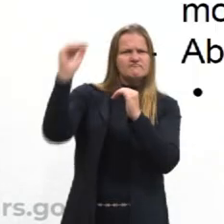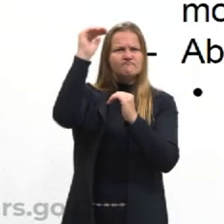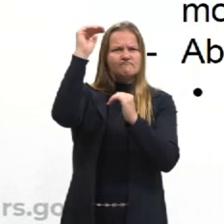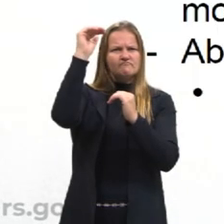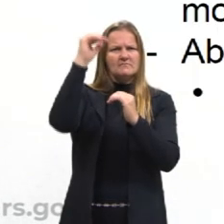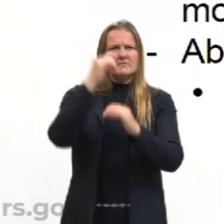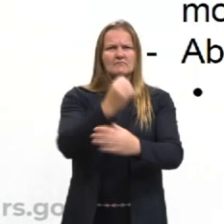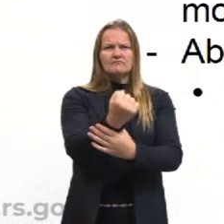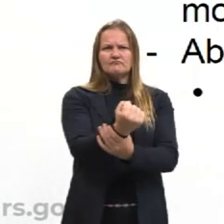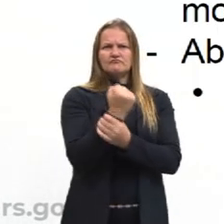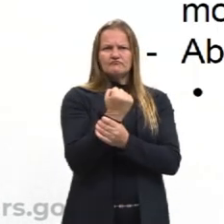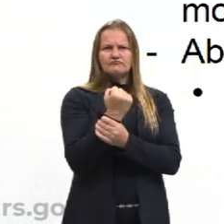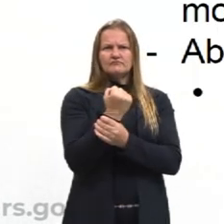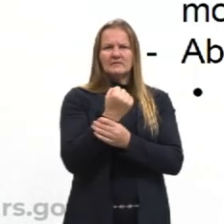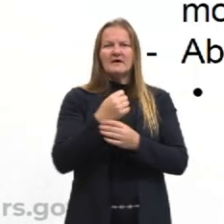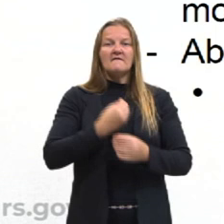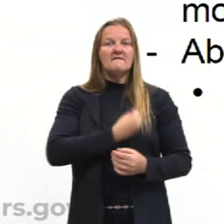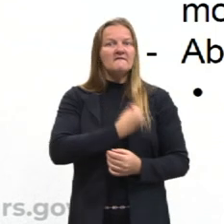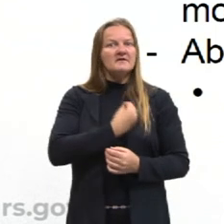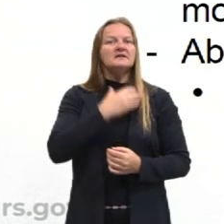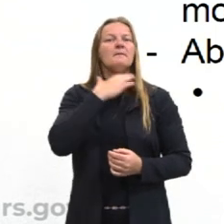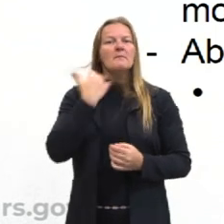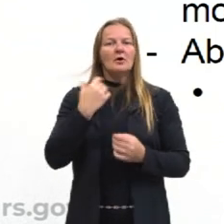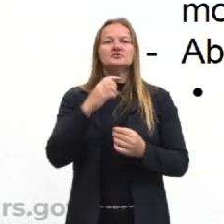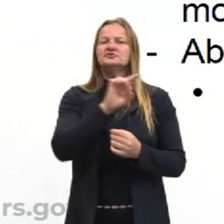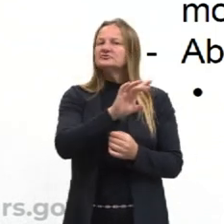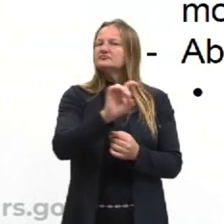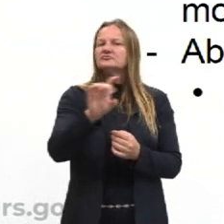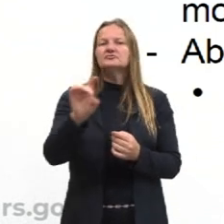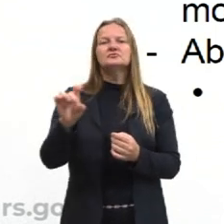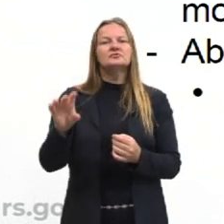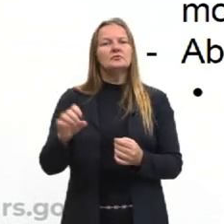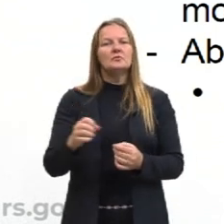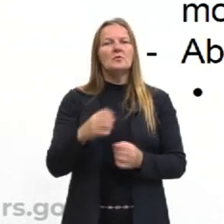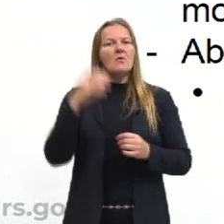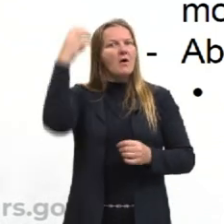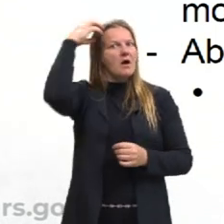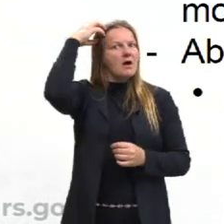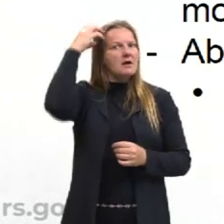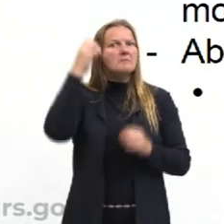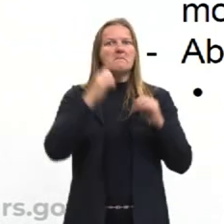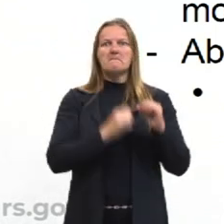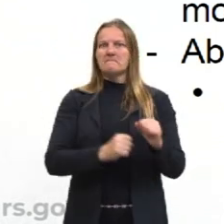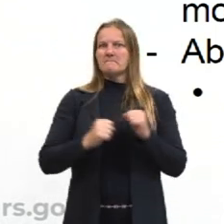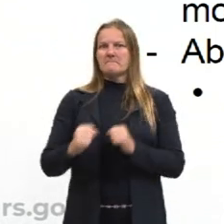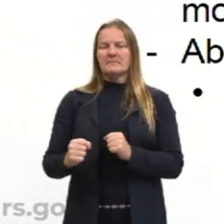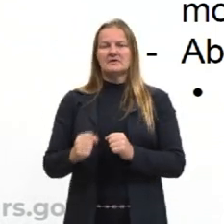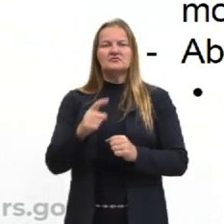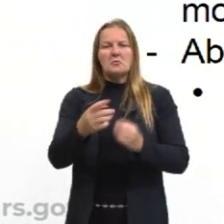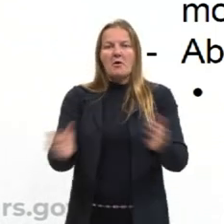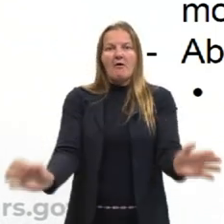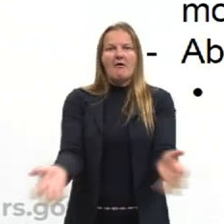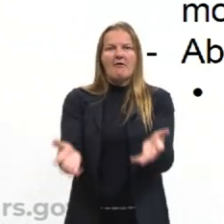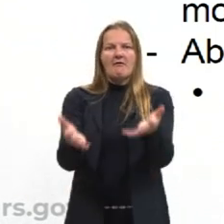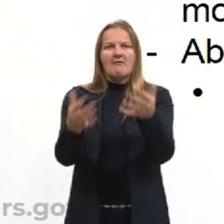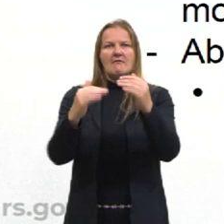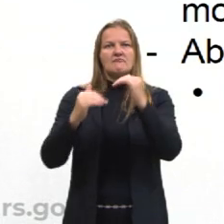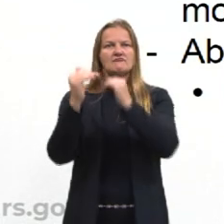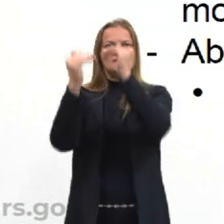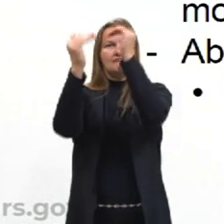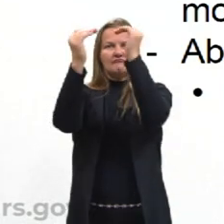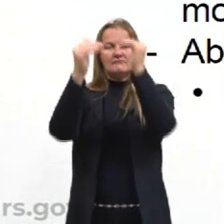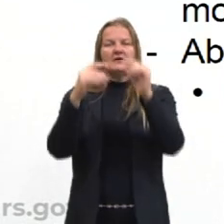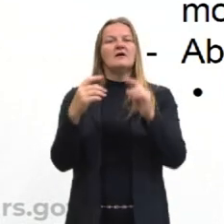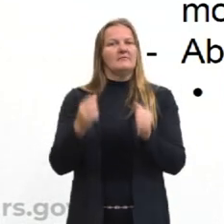que é o poder de decidir a vida e a morte dos súditos. Então, se ele quiser te promover, te dar um cargo ótimo, te